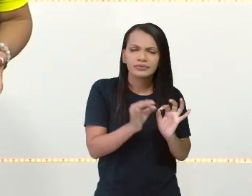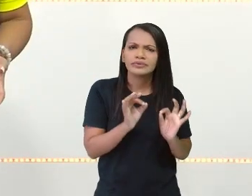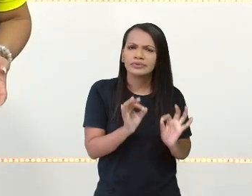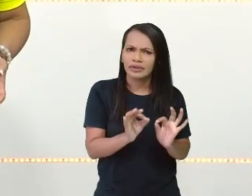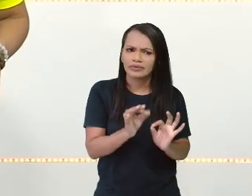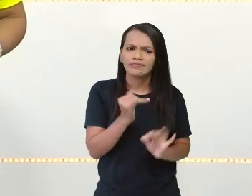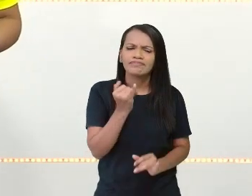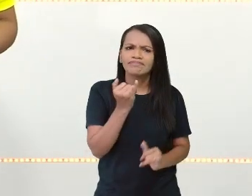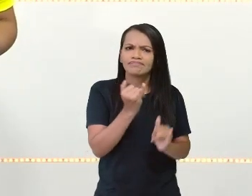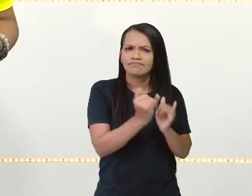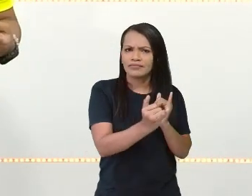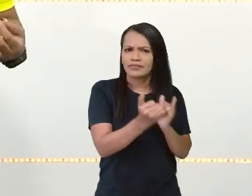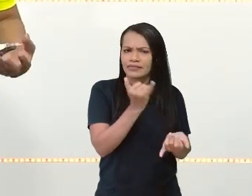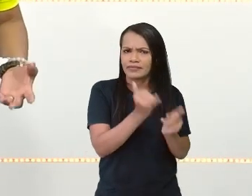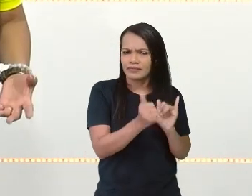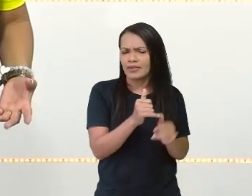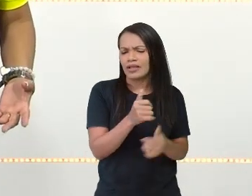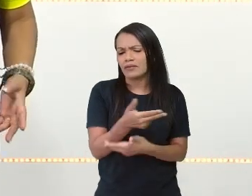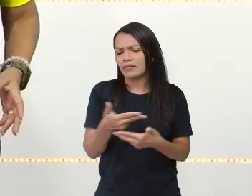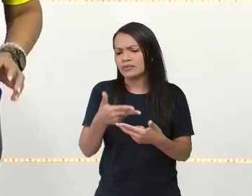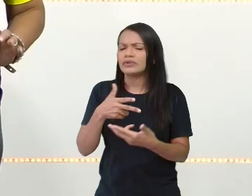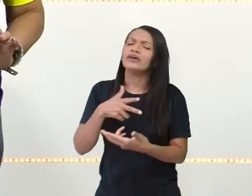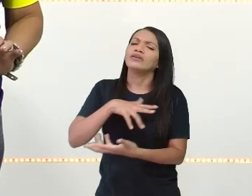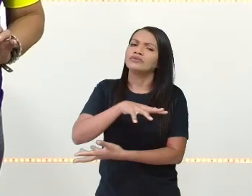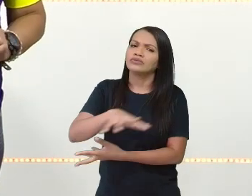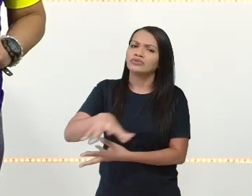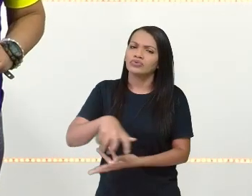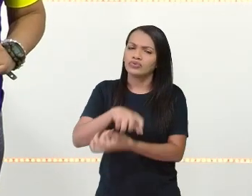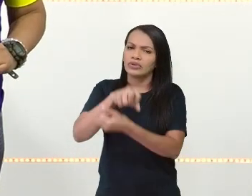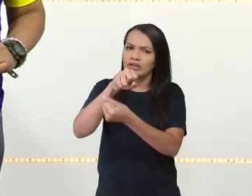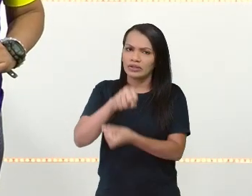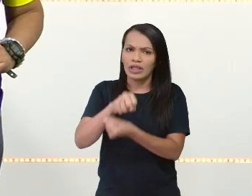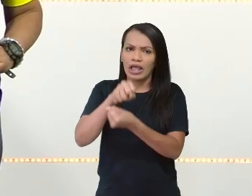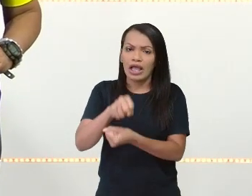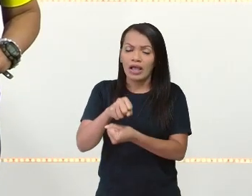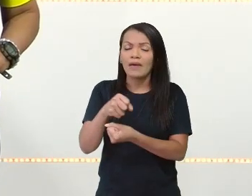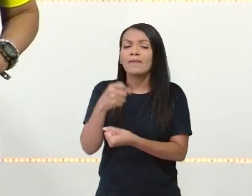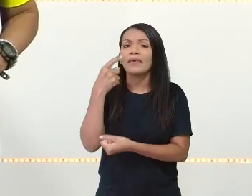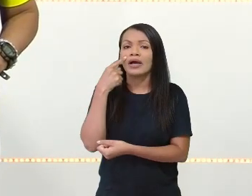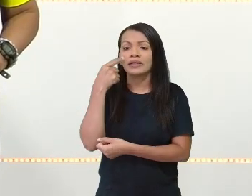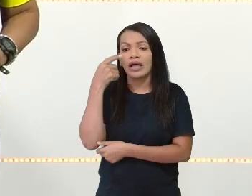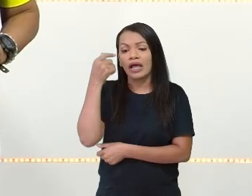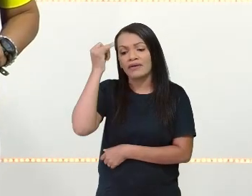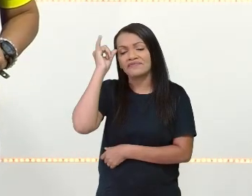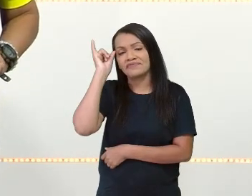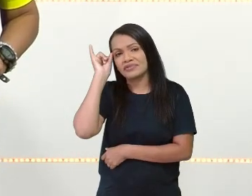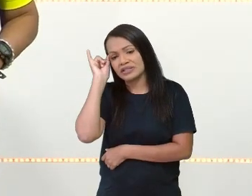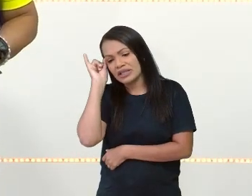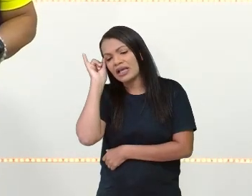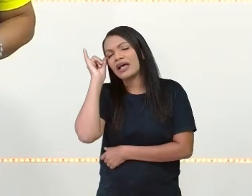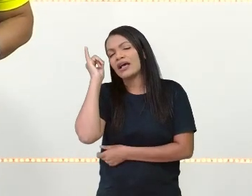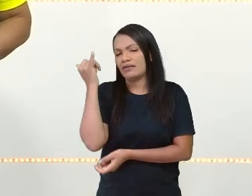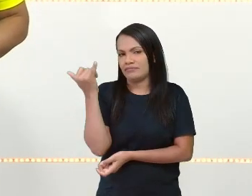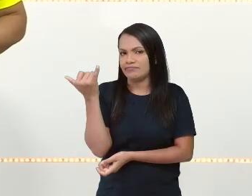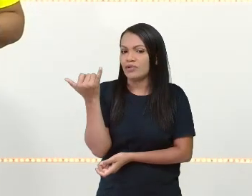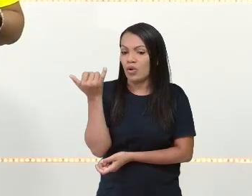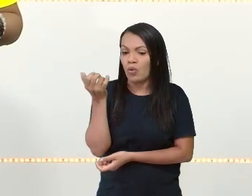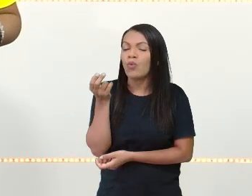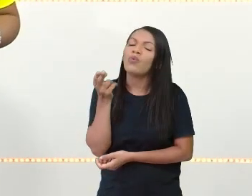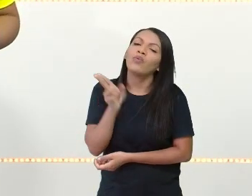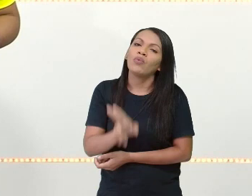Isso mesmo, ações sustentáveis para economizar. Também estamos, vamos estar